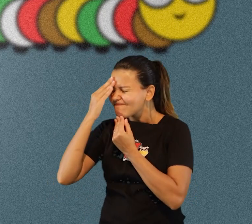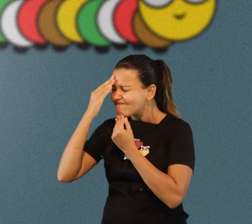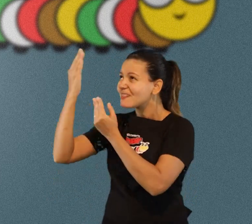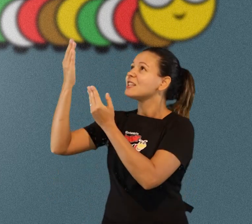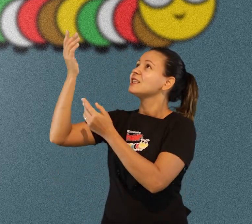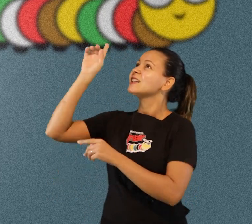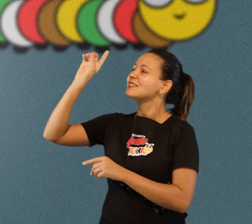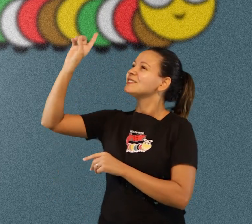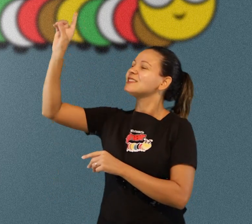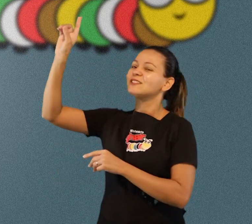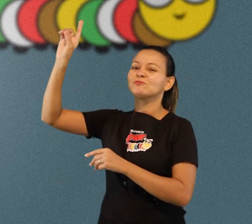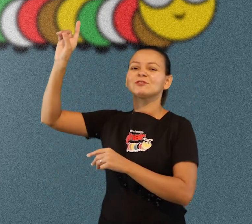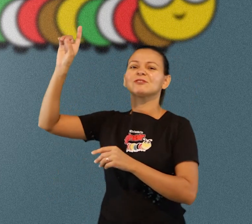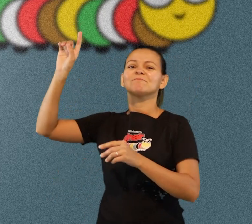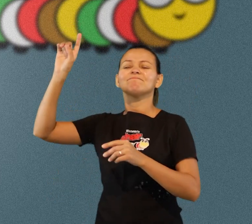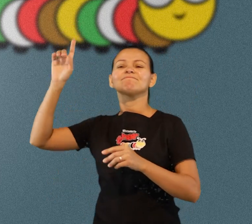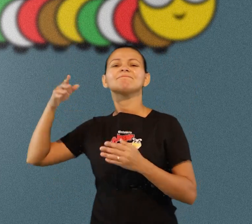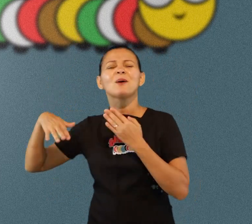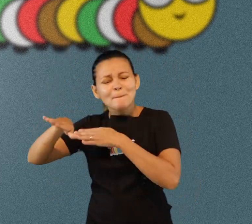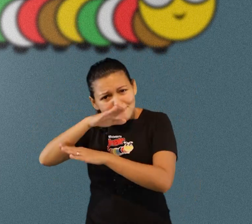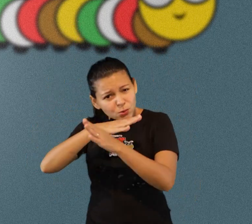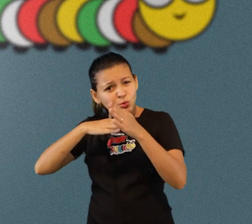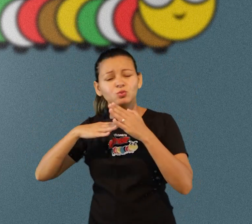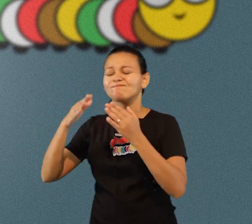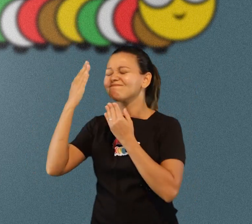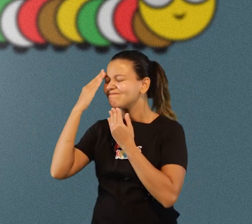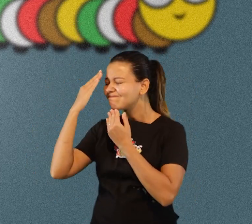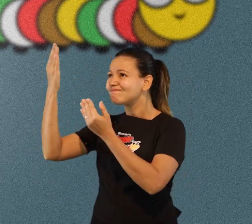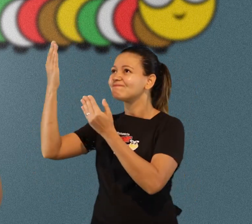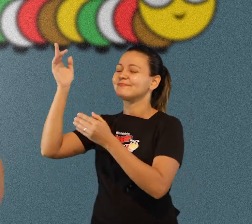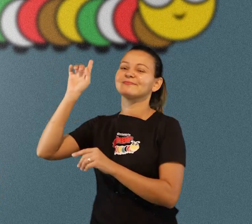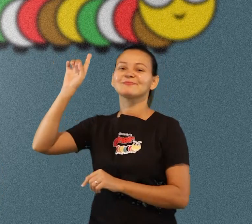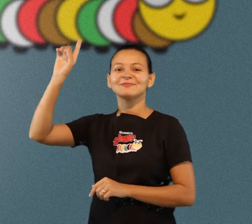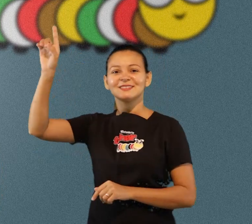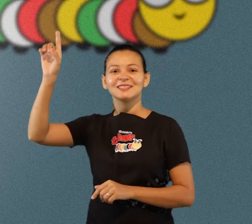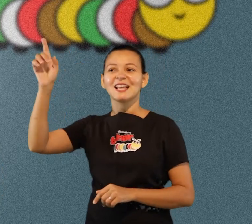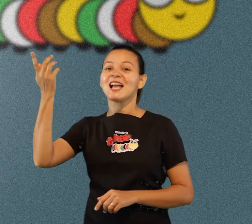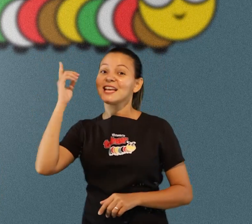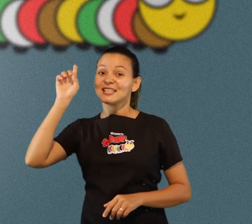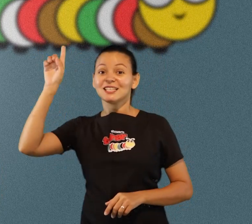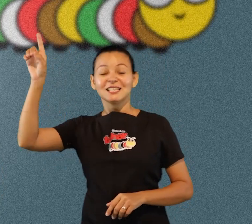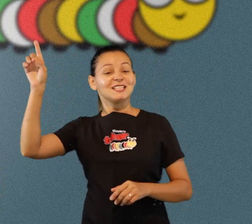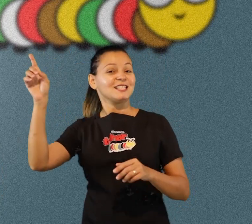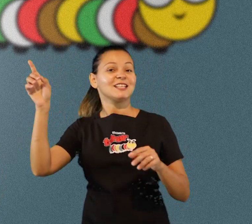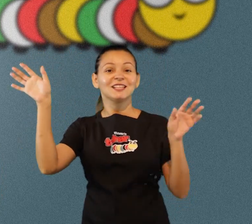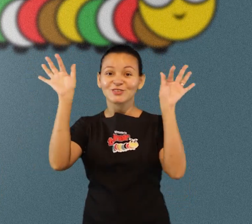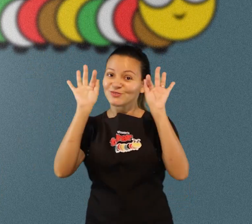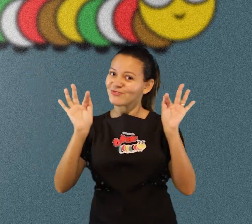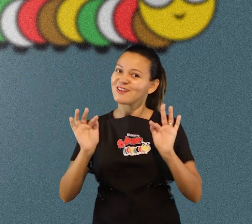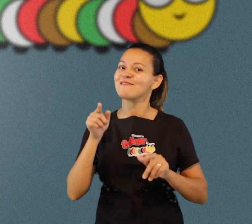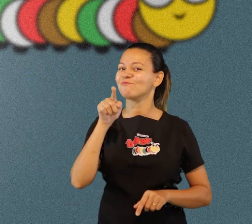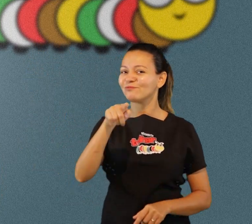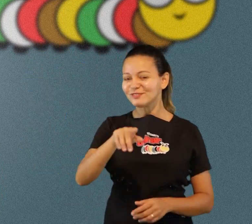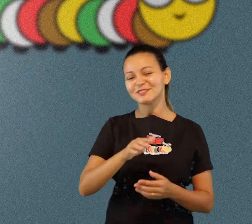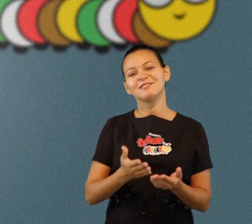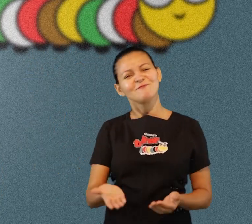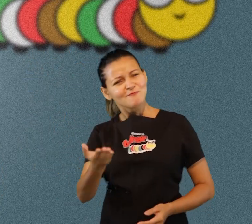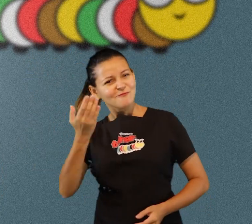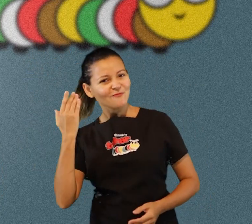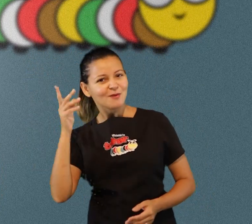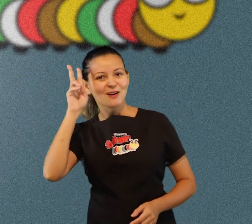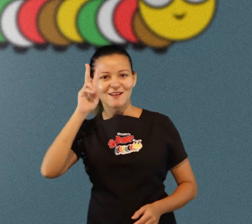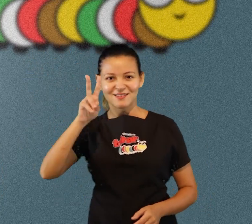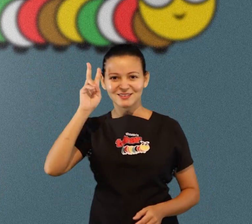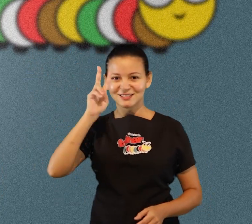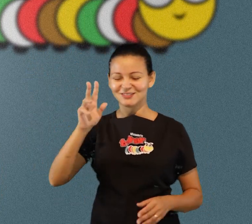os dias mesmo que aconteça alguma coisa que você não gostou muito você agradeça a Deus tá bom? porque Deus vai ficar muito